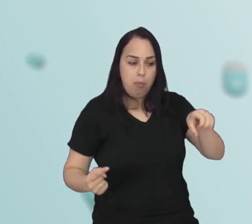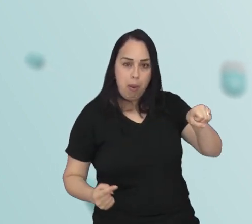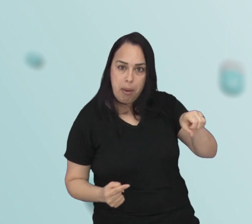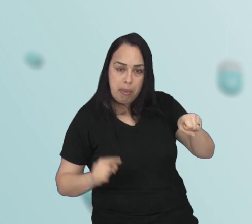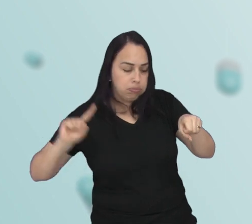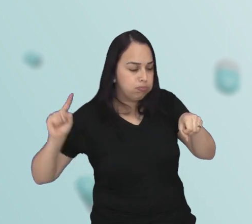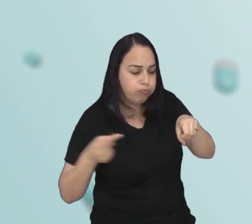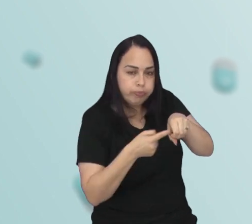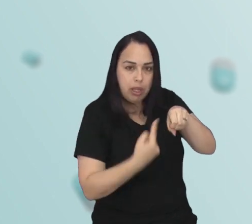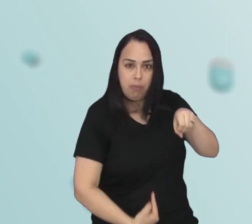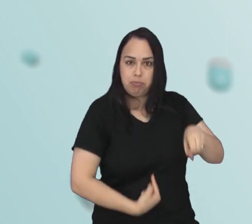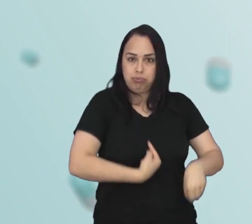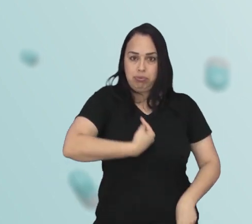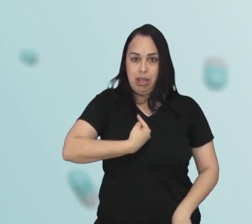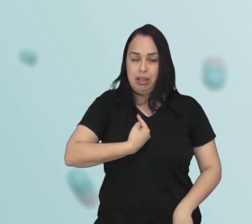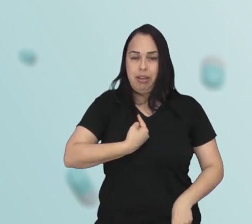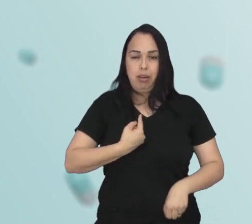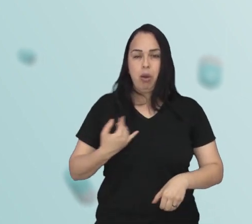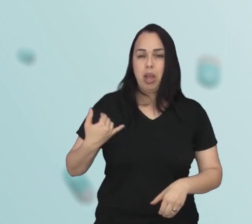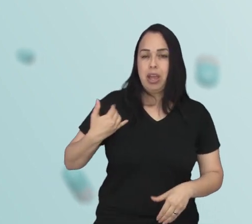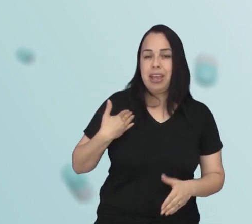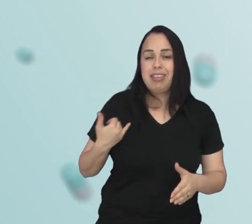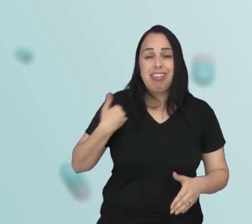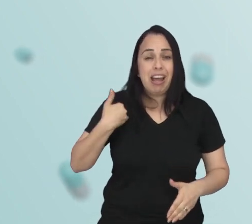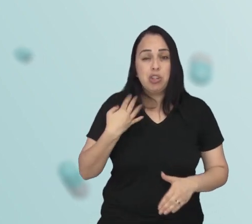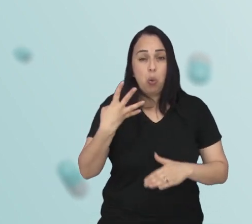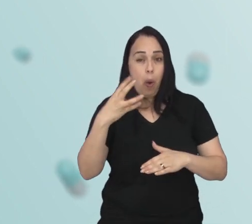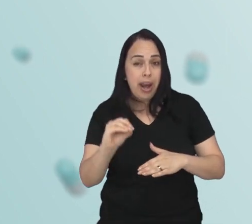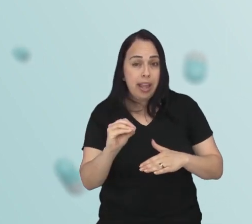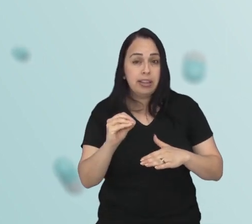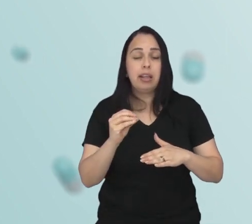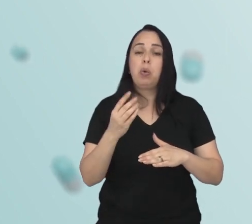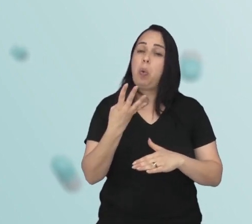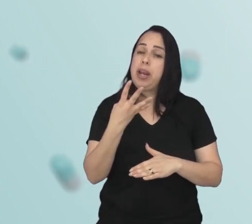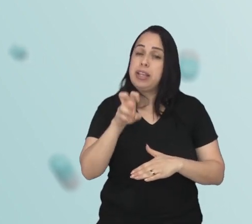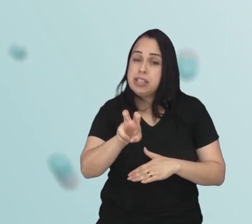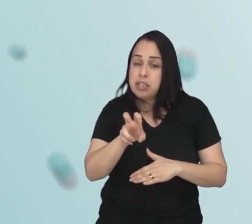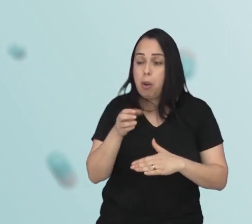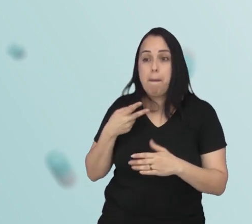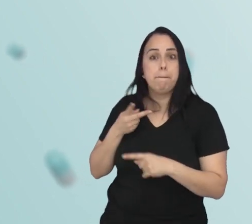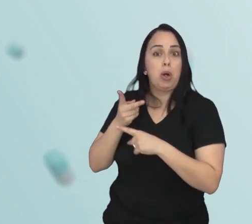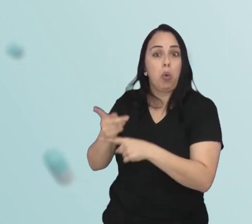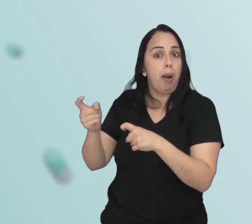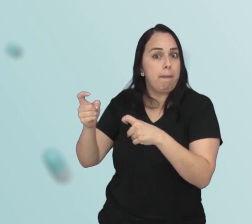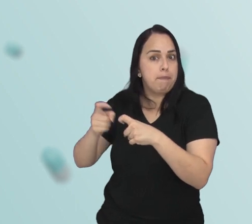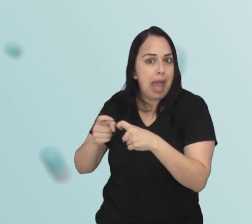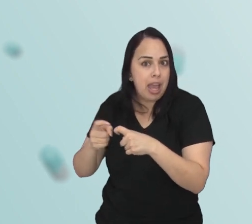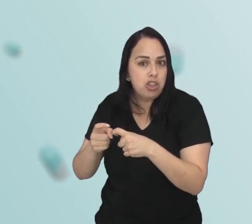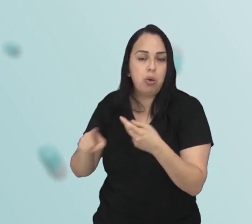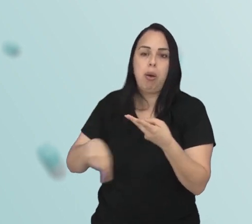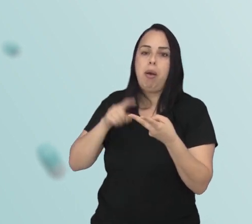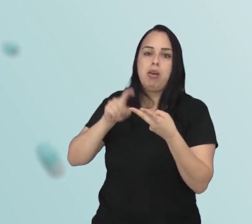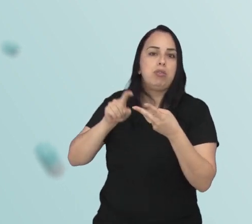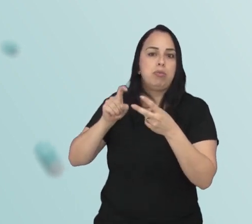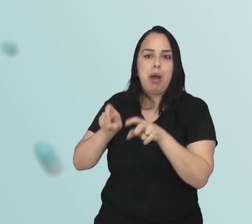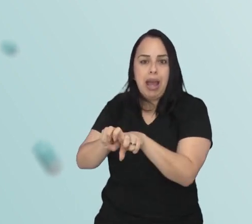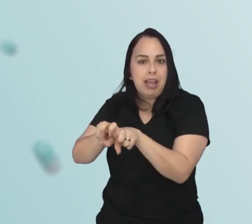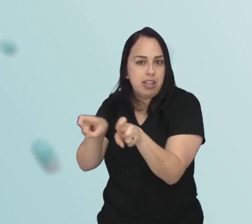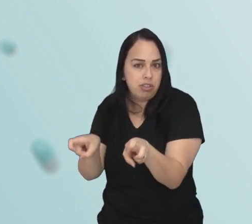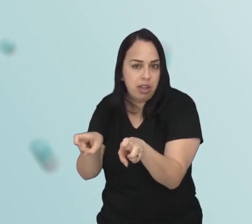colonoscopia a partir dos 40, 45 anos. Procure o seu médico, procure o seu ginecologista, procure